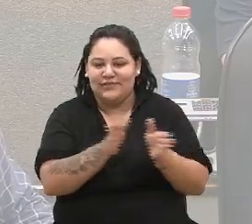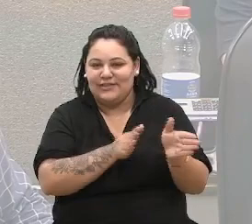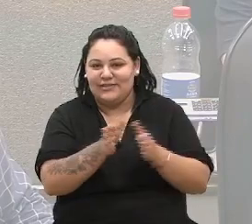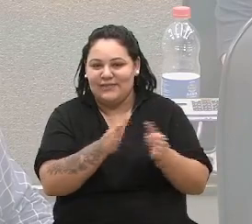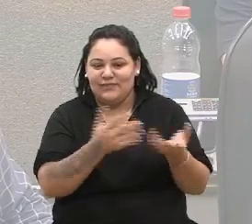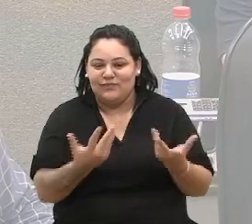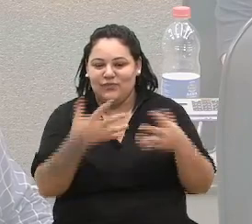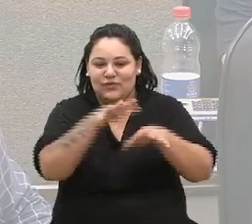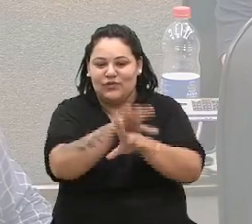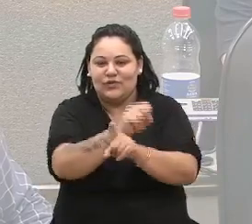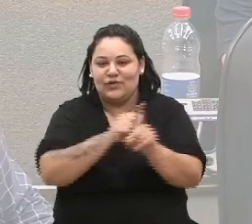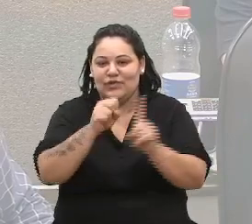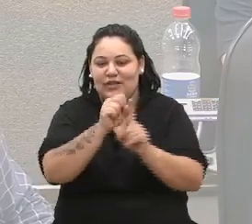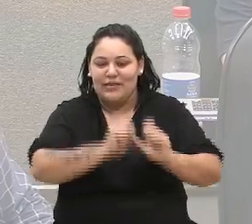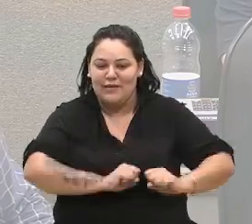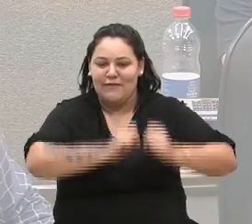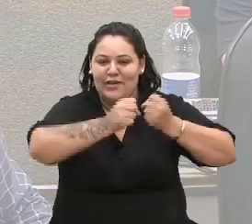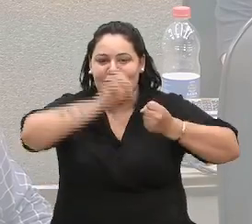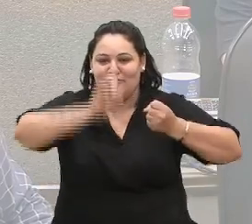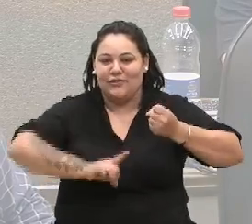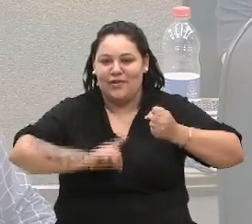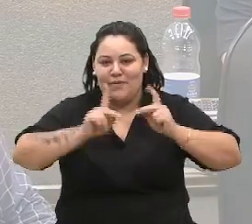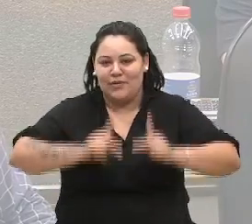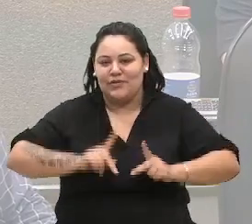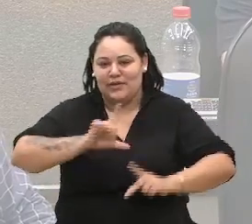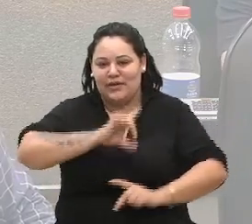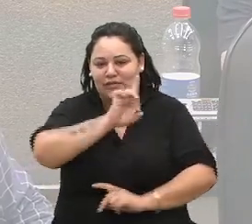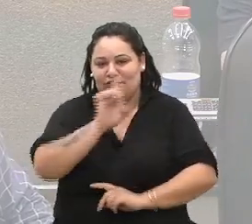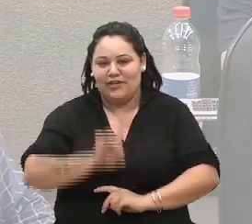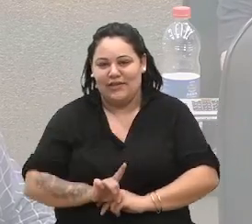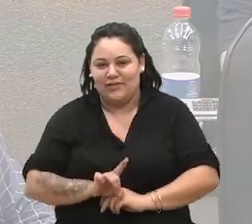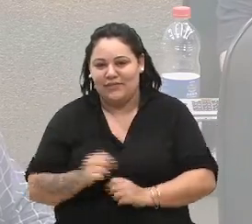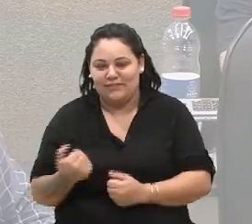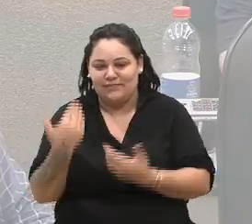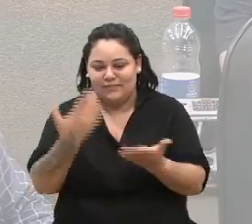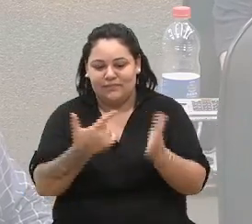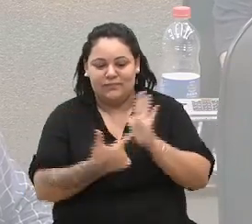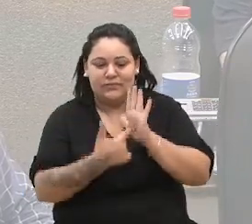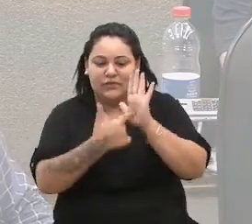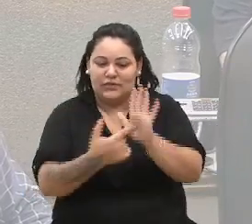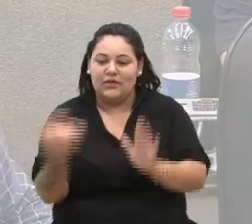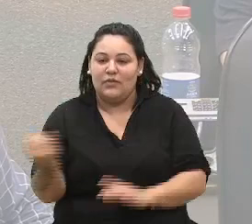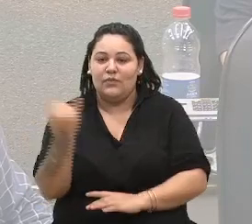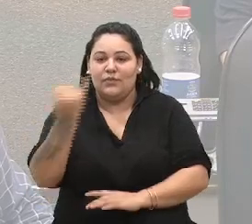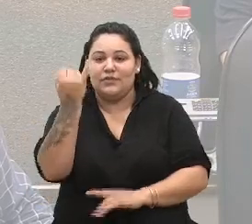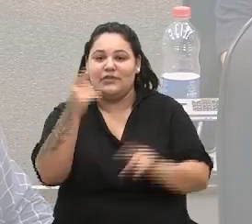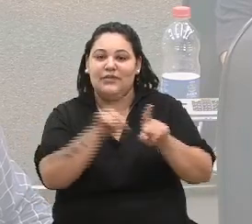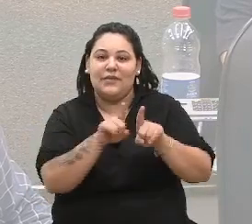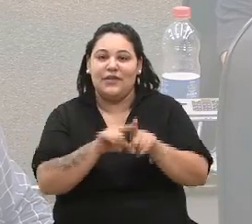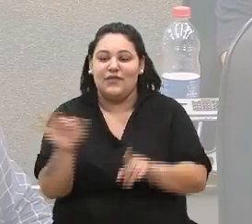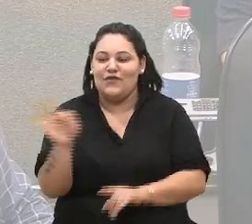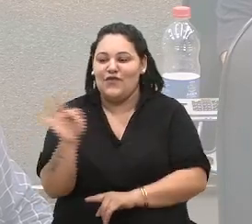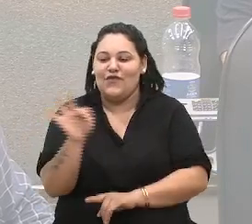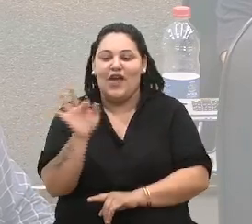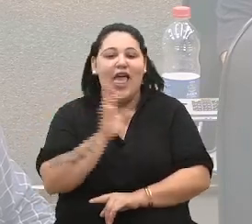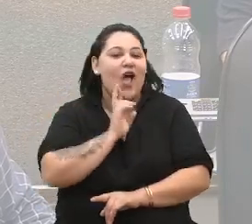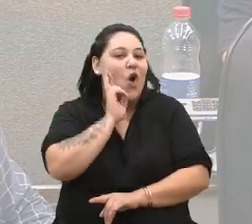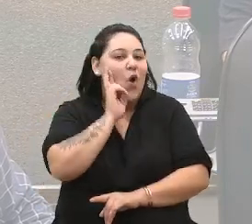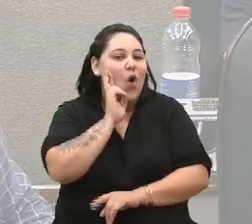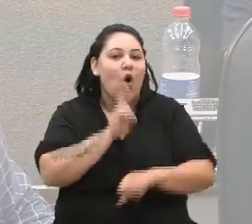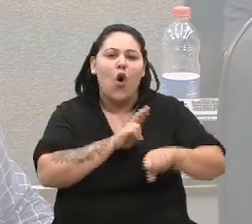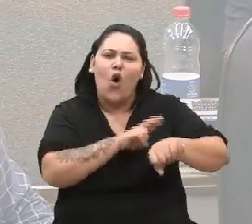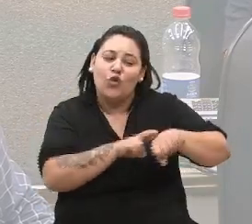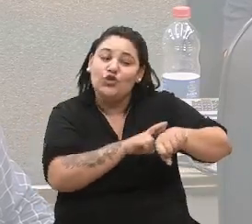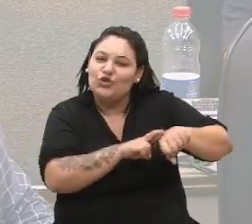e Defesa dos Direitos das Pessoas com Deficiência, trazendo a importância do fevereiro roxo, algumas pessoas devem ter